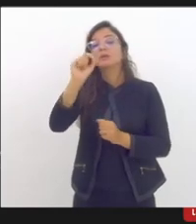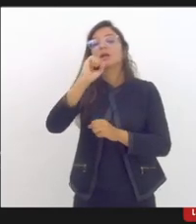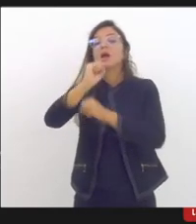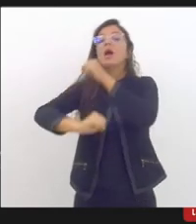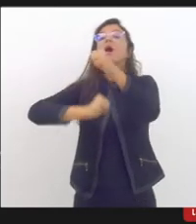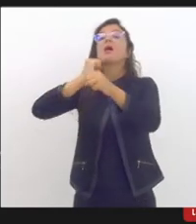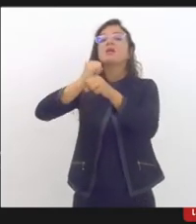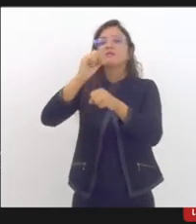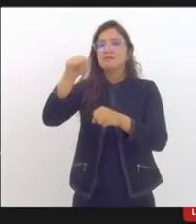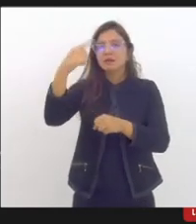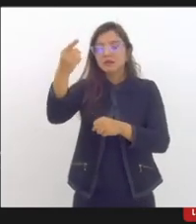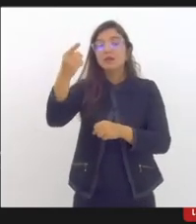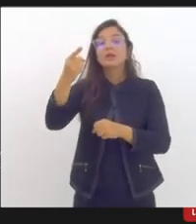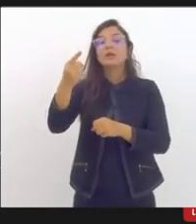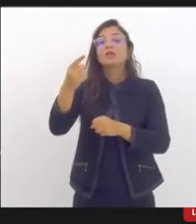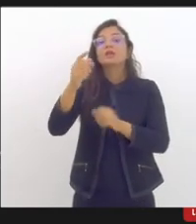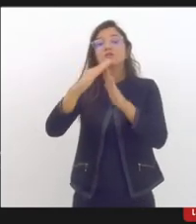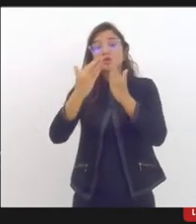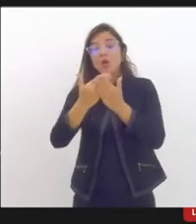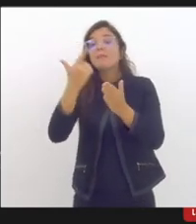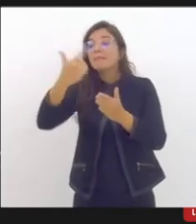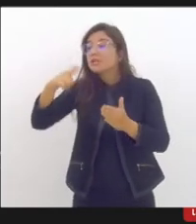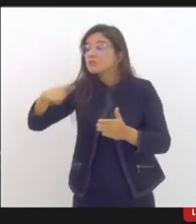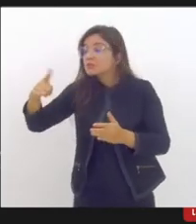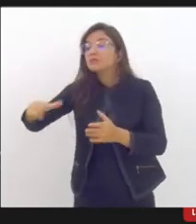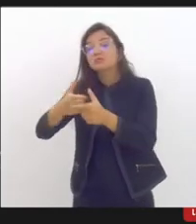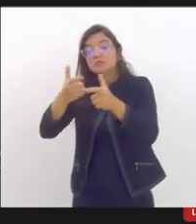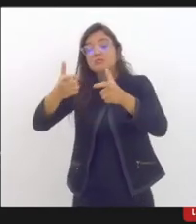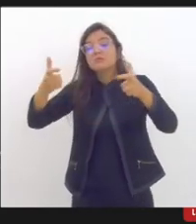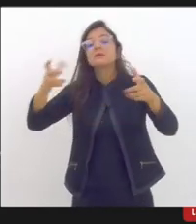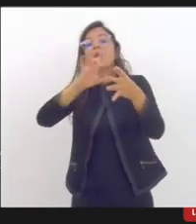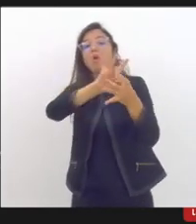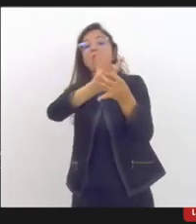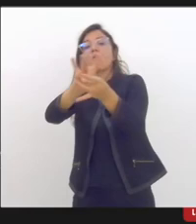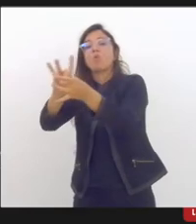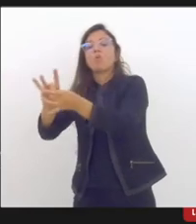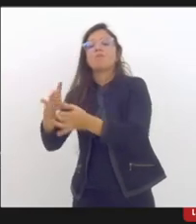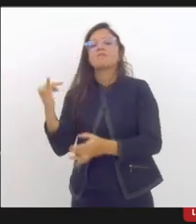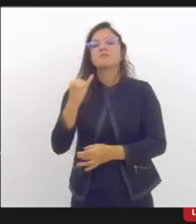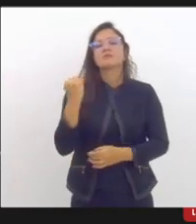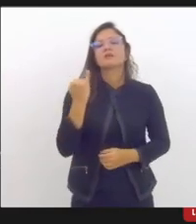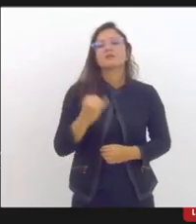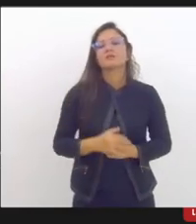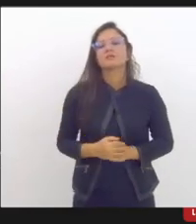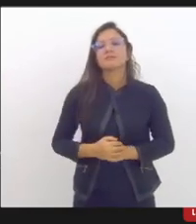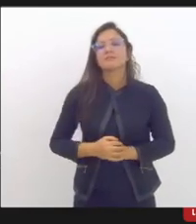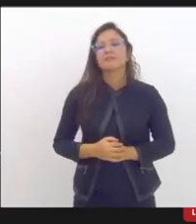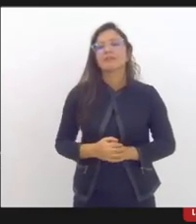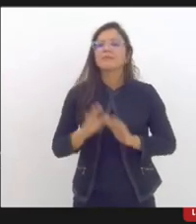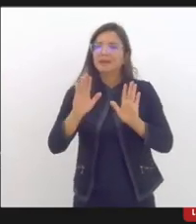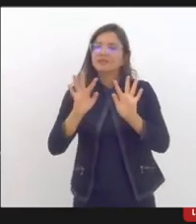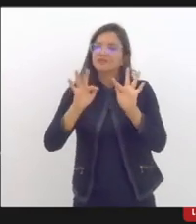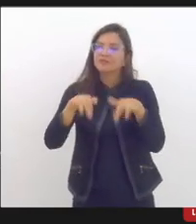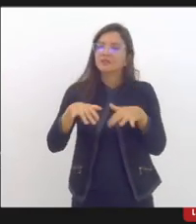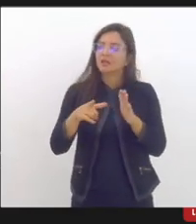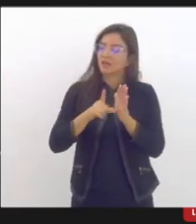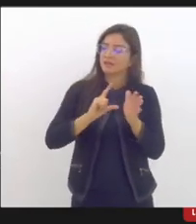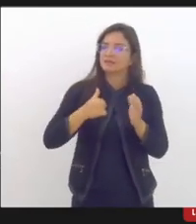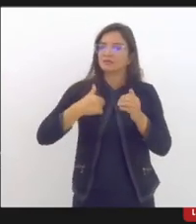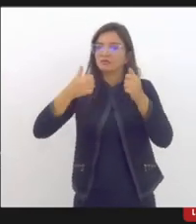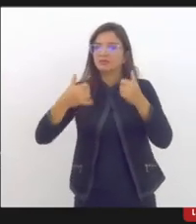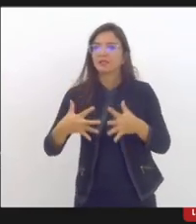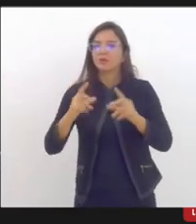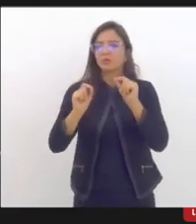de escolas pactuadas. Bom, já finalizando, eu não posso deixar de reiterar, né? Enquanto assistente